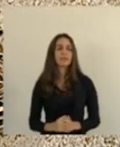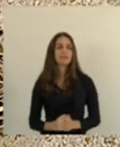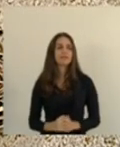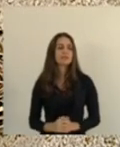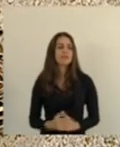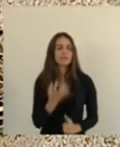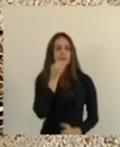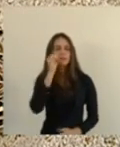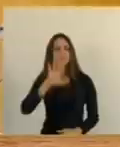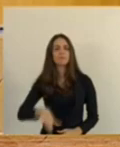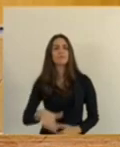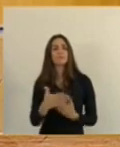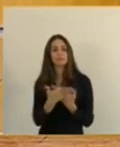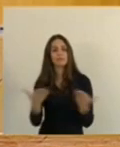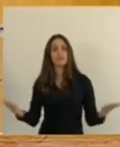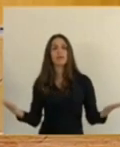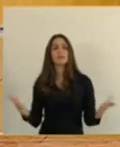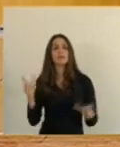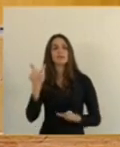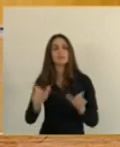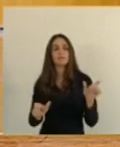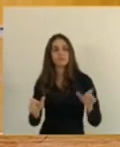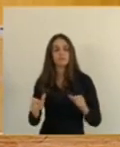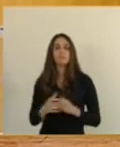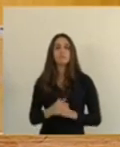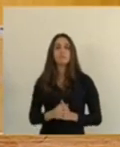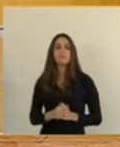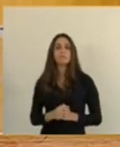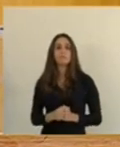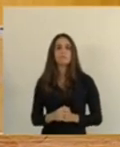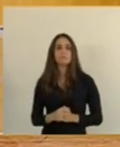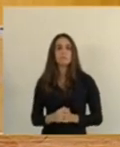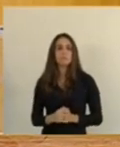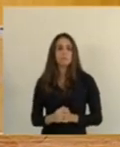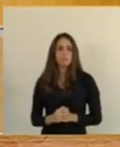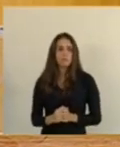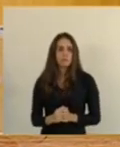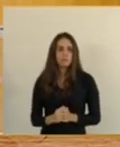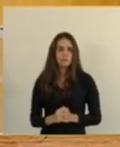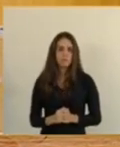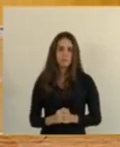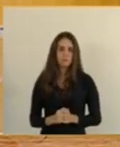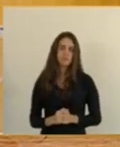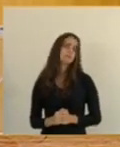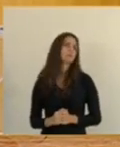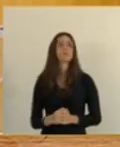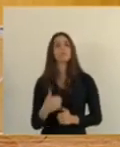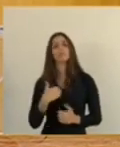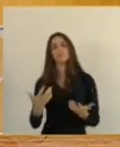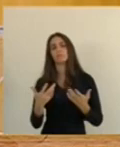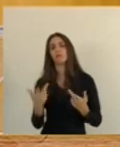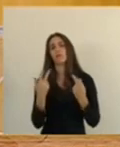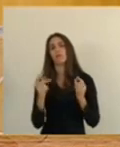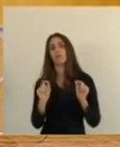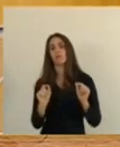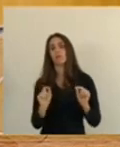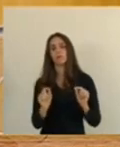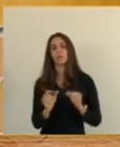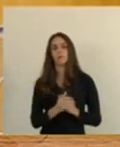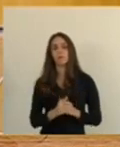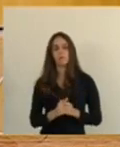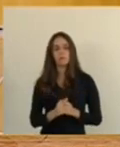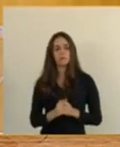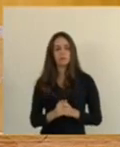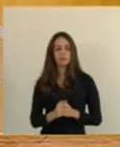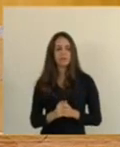Boa tarde, nobres colegas, deputados, deputadas. Eu quero falar, Sr. Presidente, de